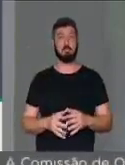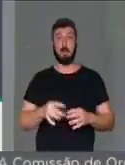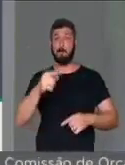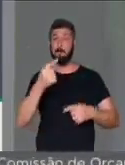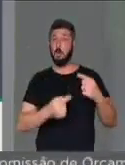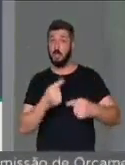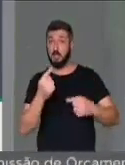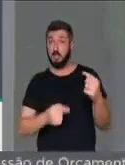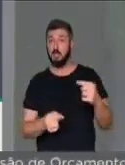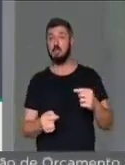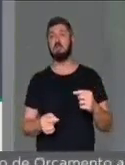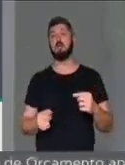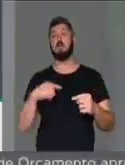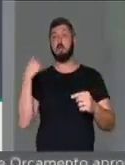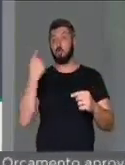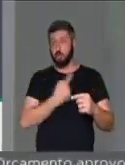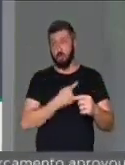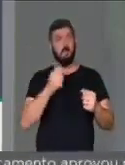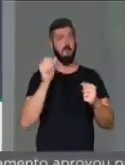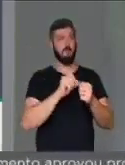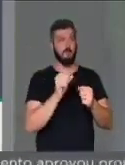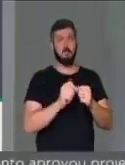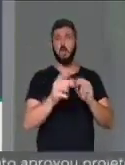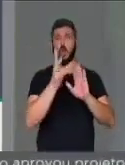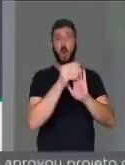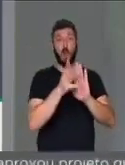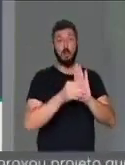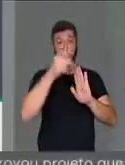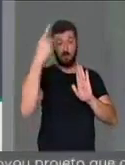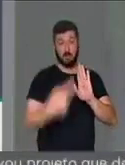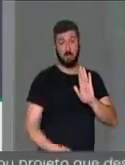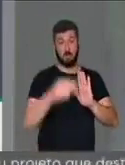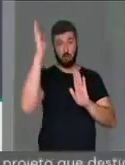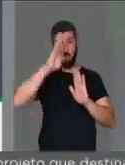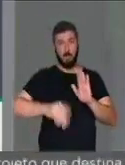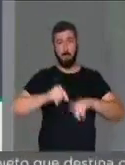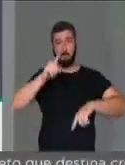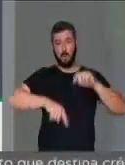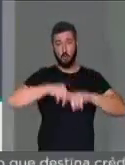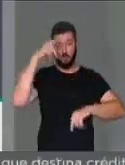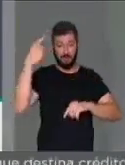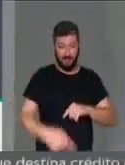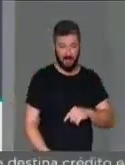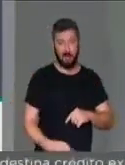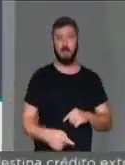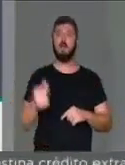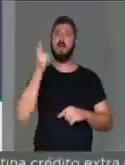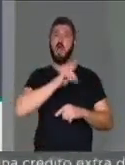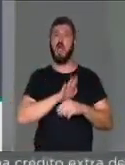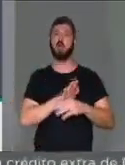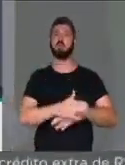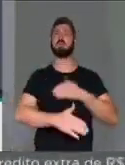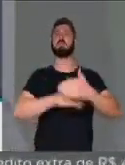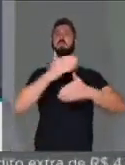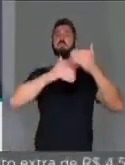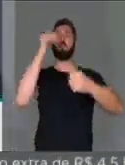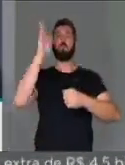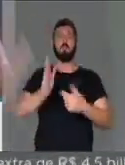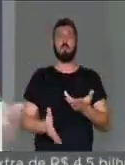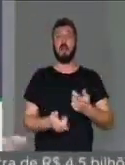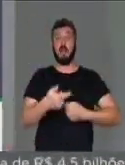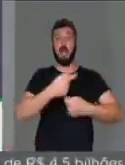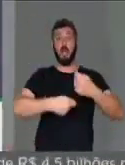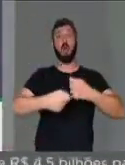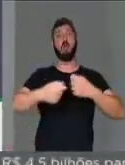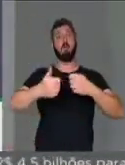política que nós construímos de conteúdo nacional fez o país evoluir, a economia